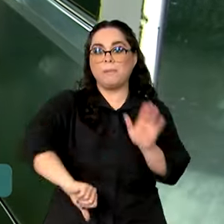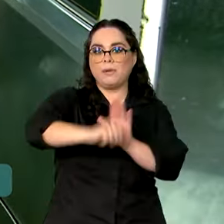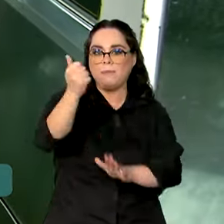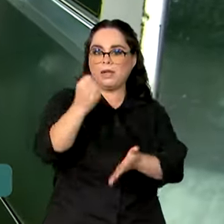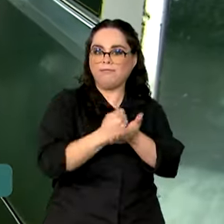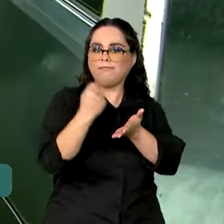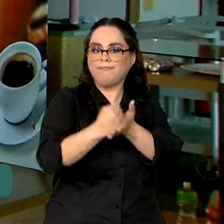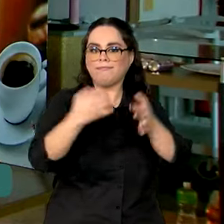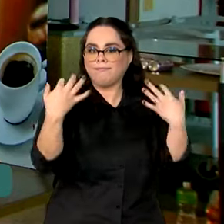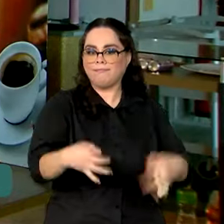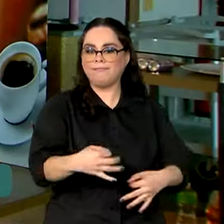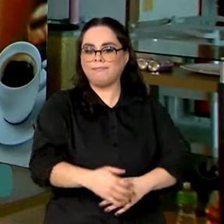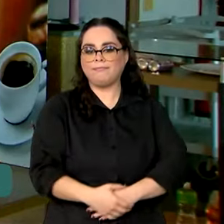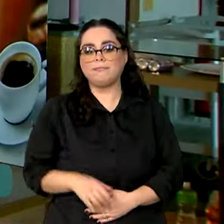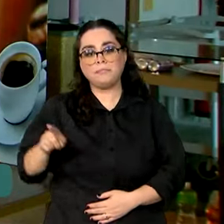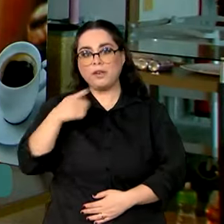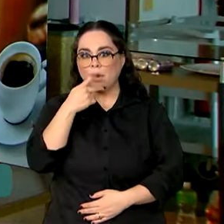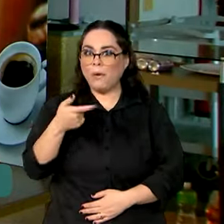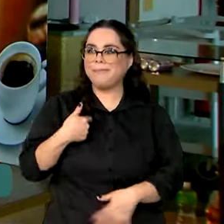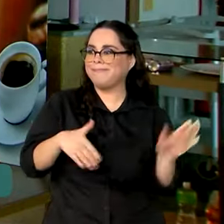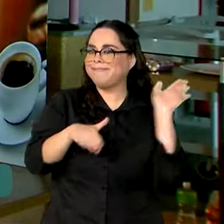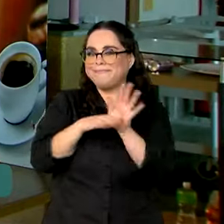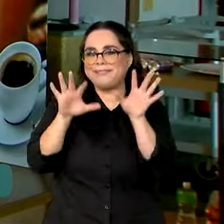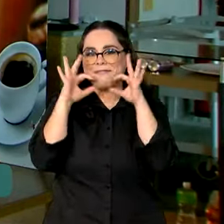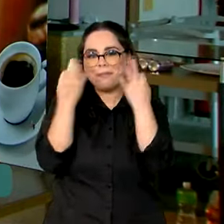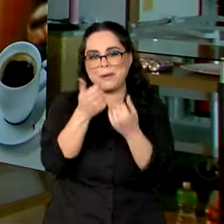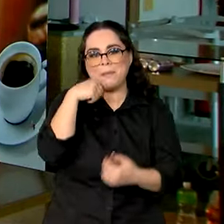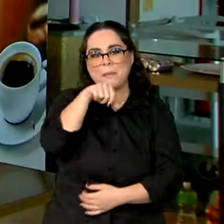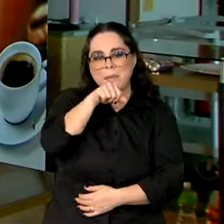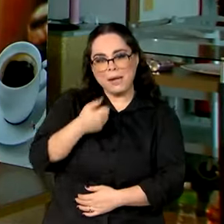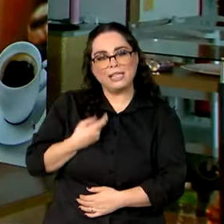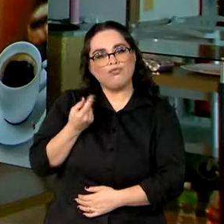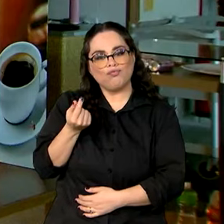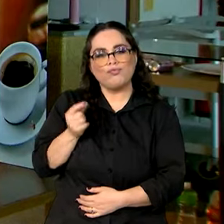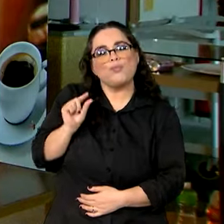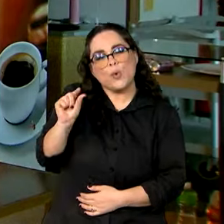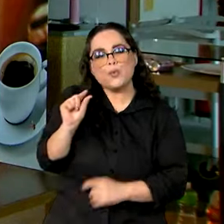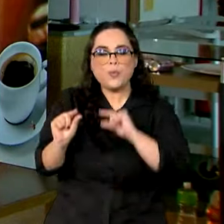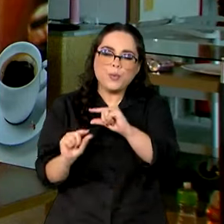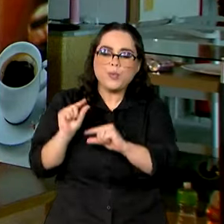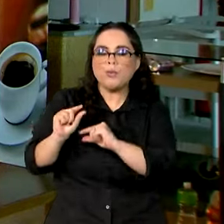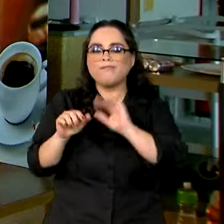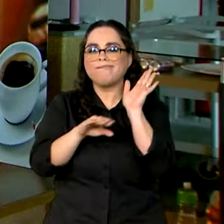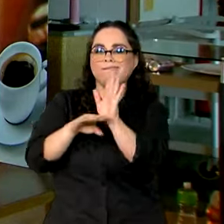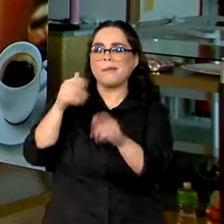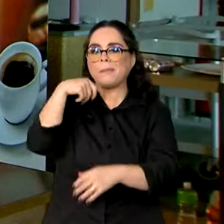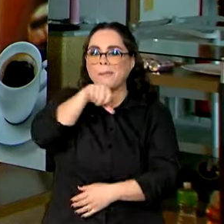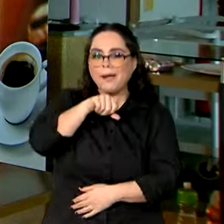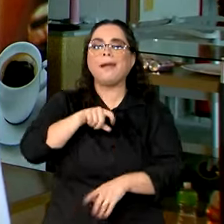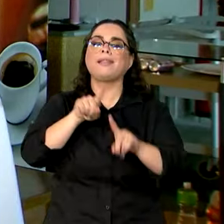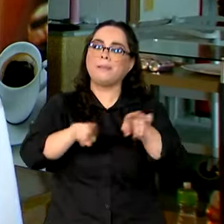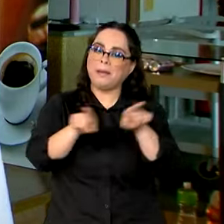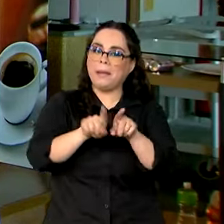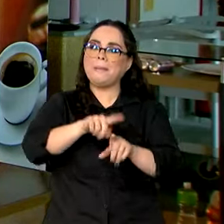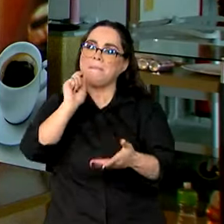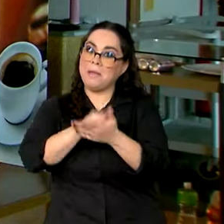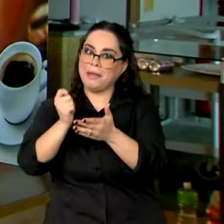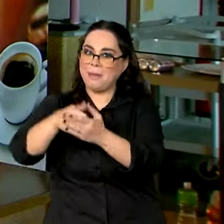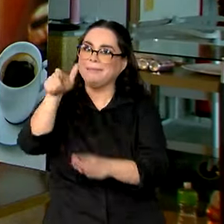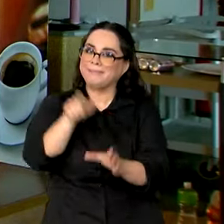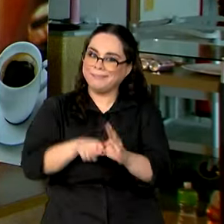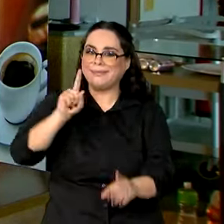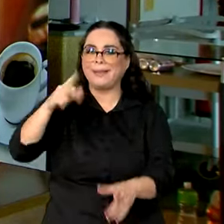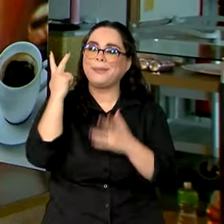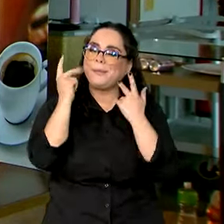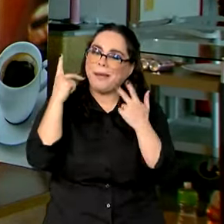carteira assinada. Eu pretendo ajudar minha mãe, um pouquinho, dar um dinheiro para ela, aí também pagar as dívidas, que é o